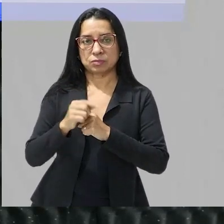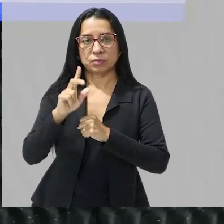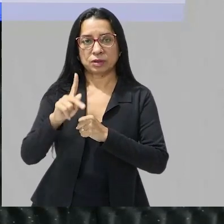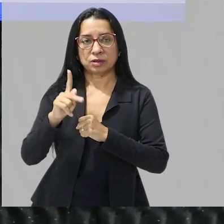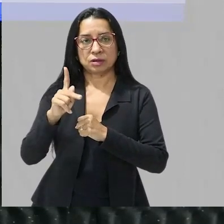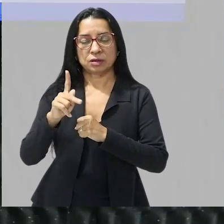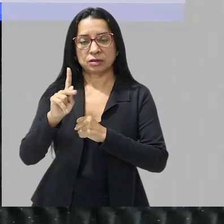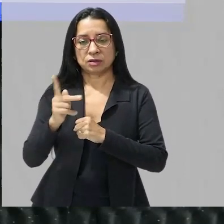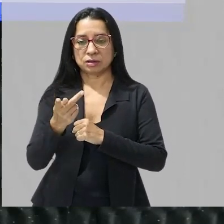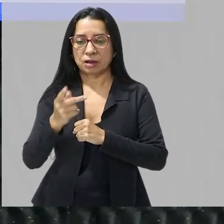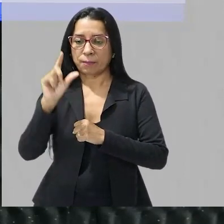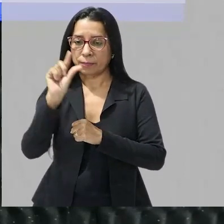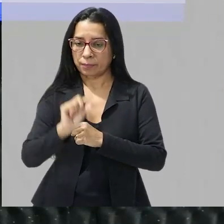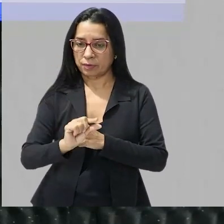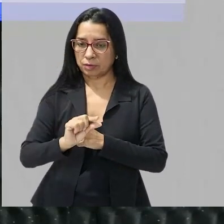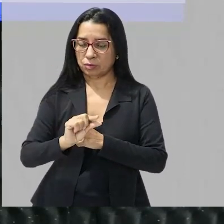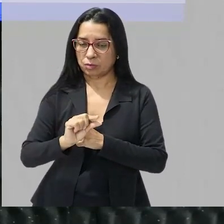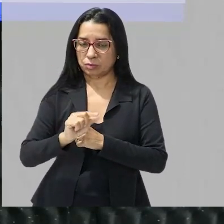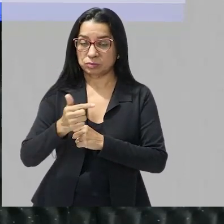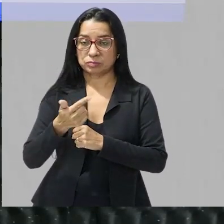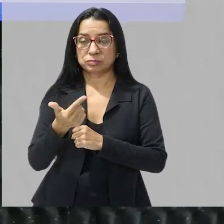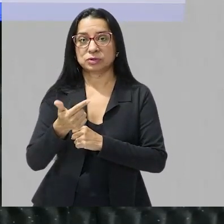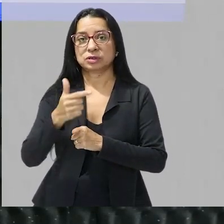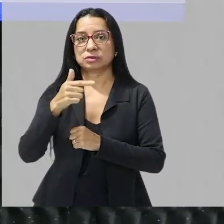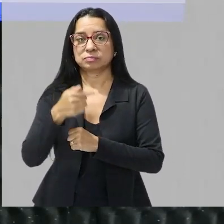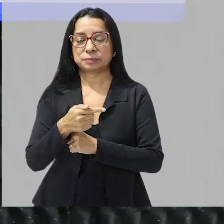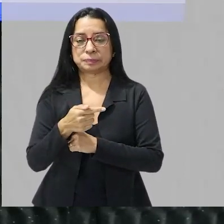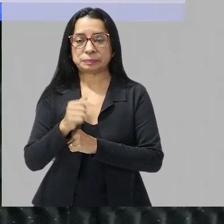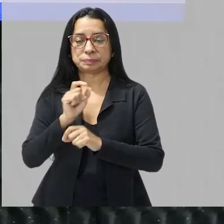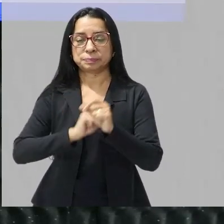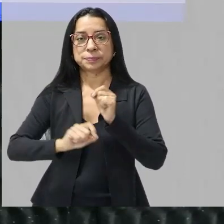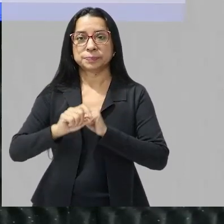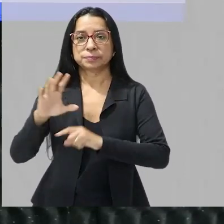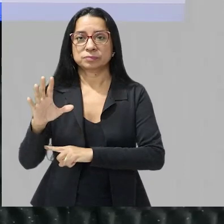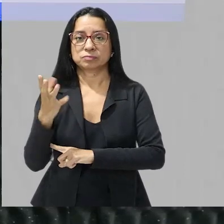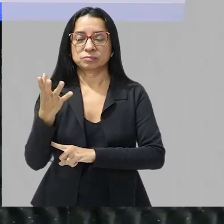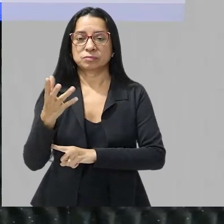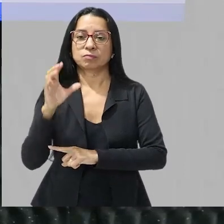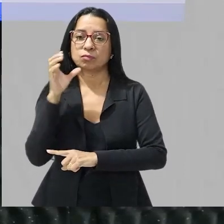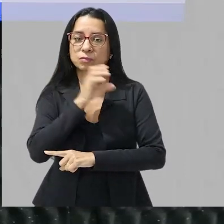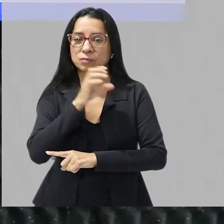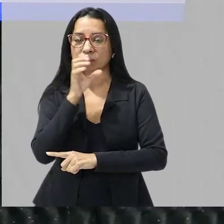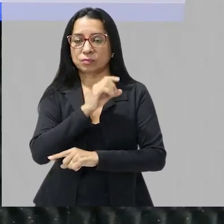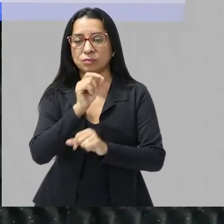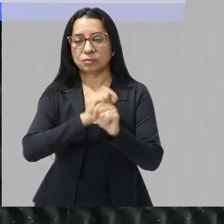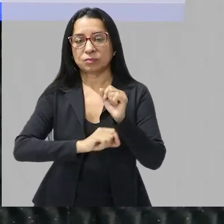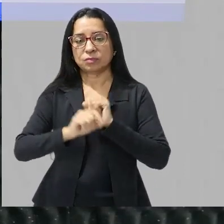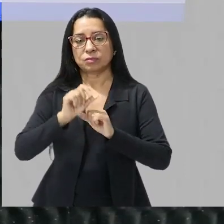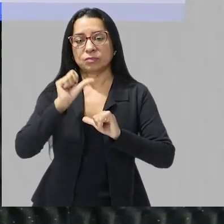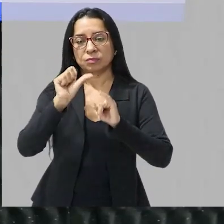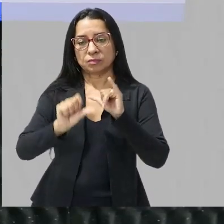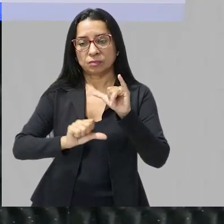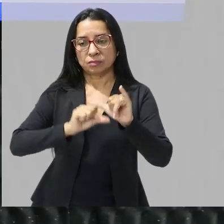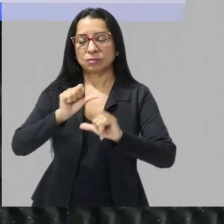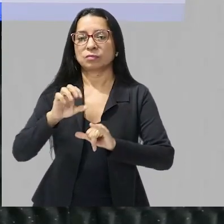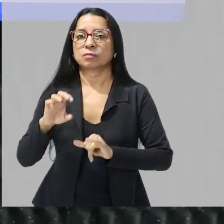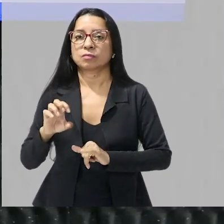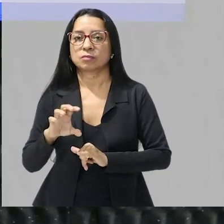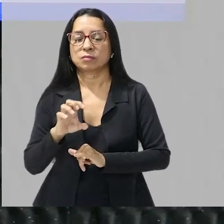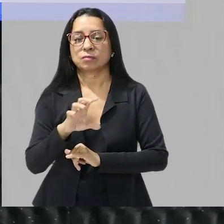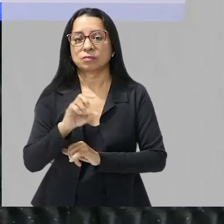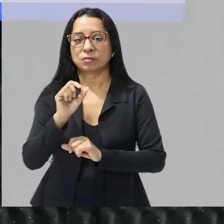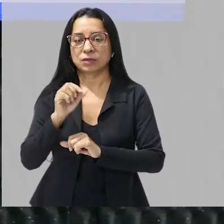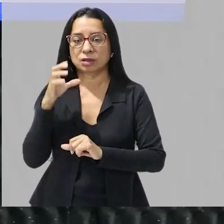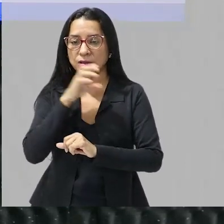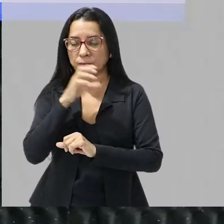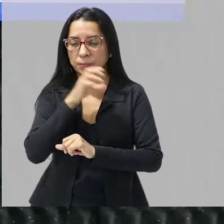menor do que 7 um pH básico o que que acontece a velocidade da reação enzimática ela é mais acelerada